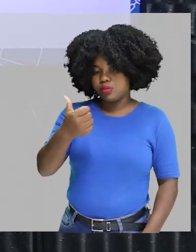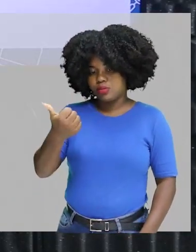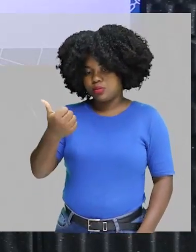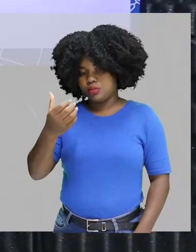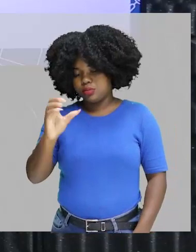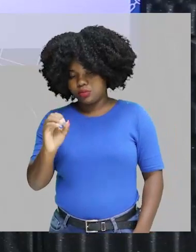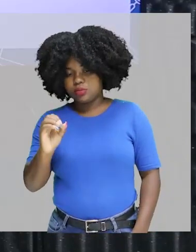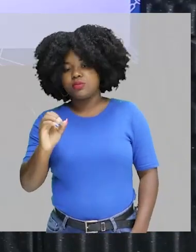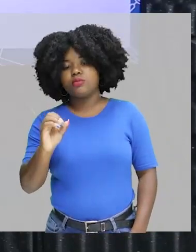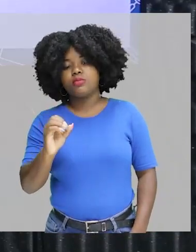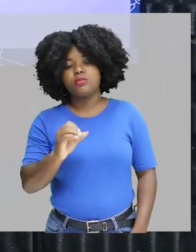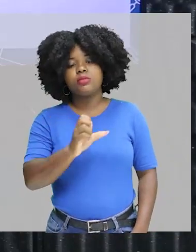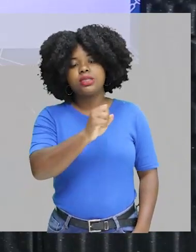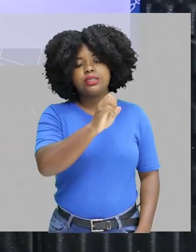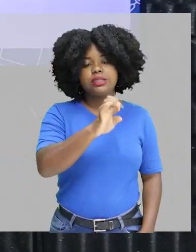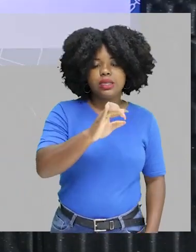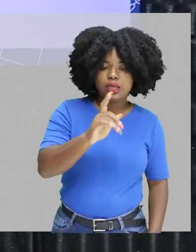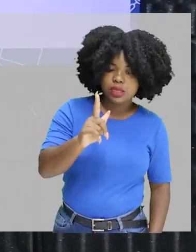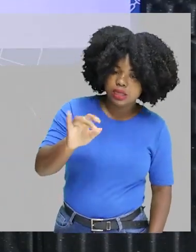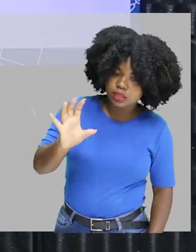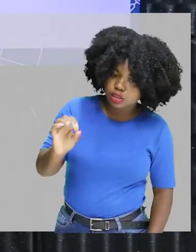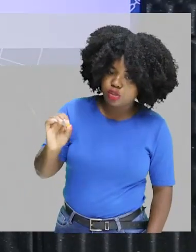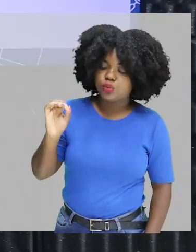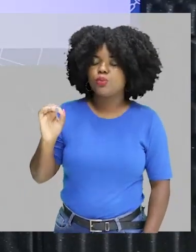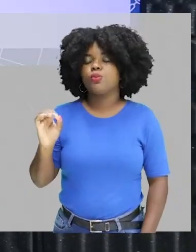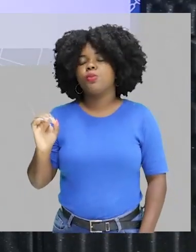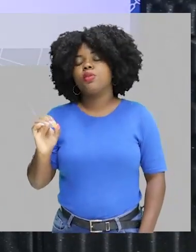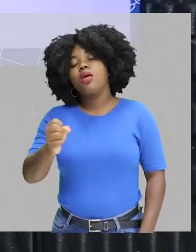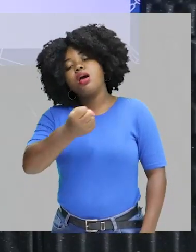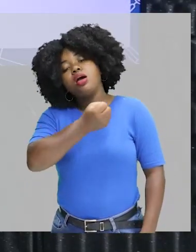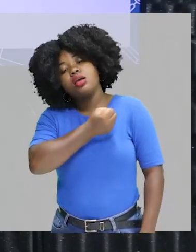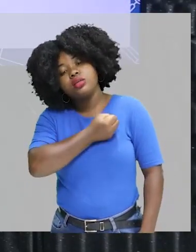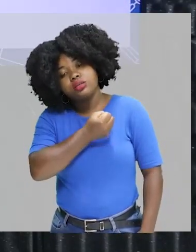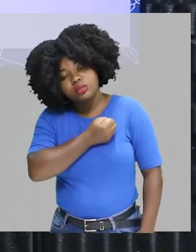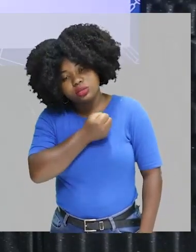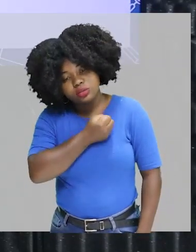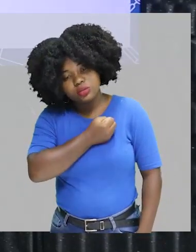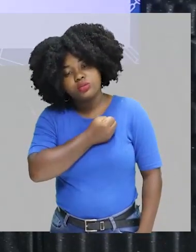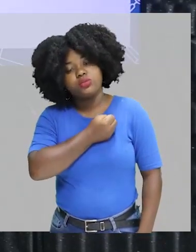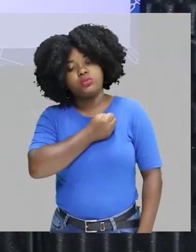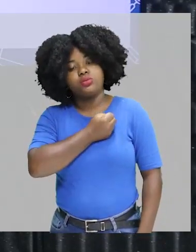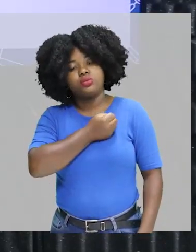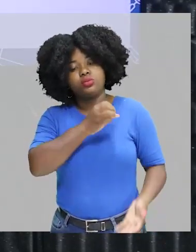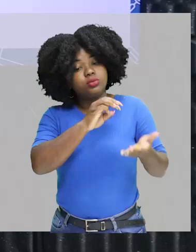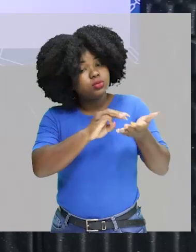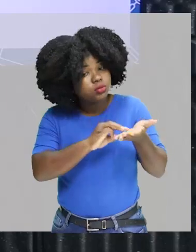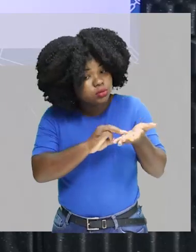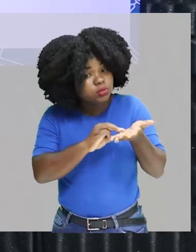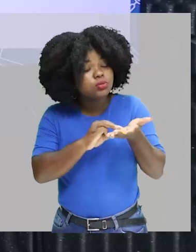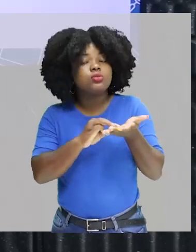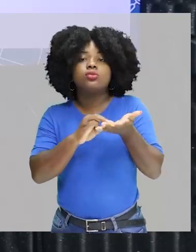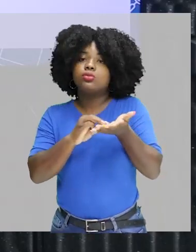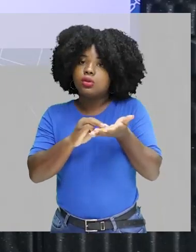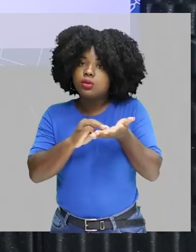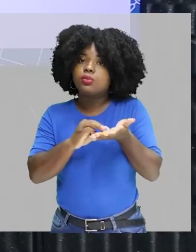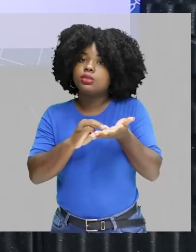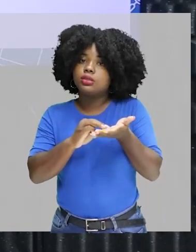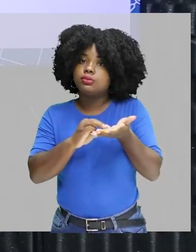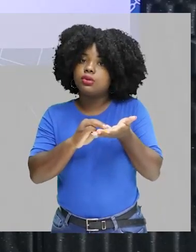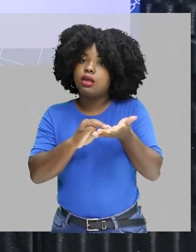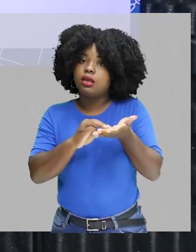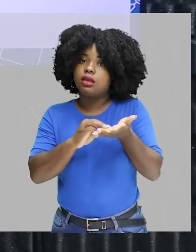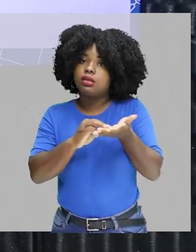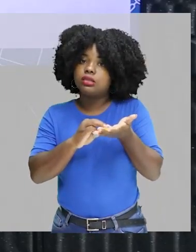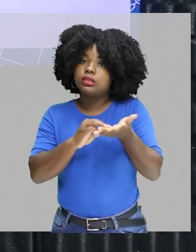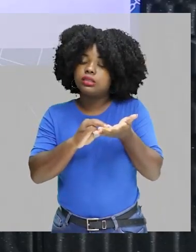césio 137, certo? Esses valores são as massas desses isótopos,